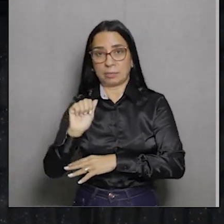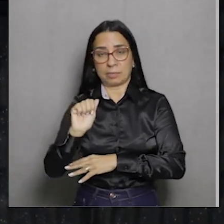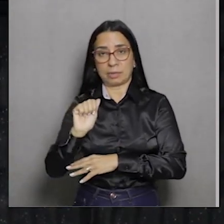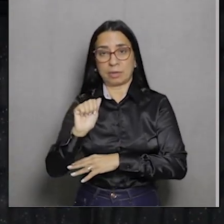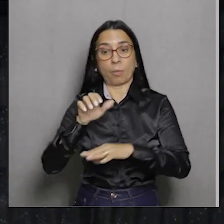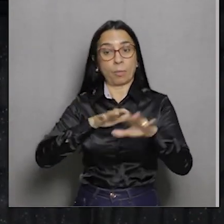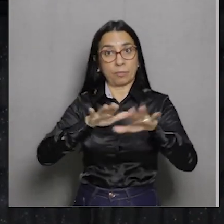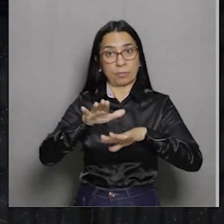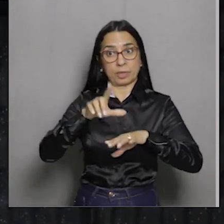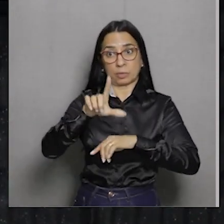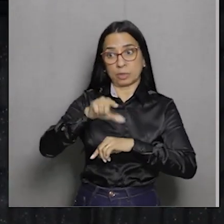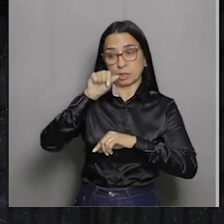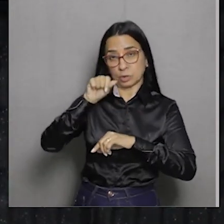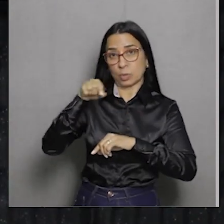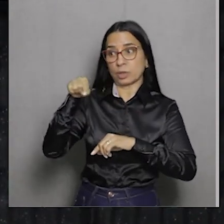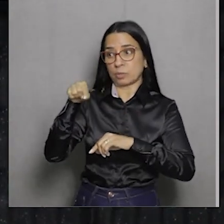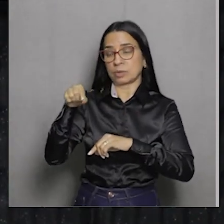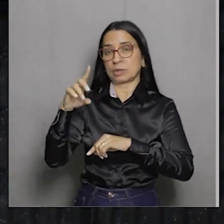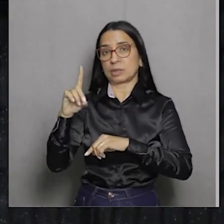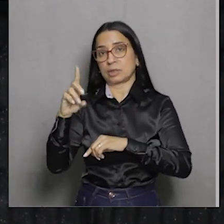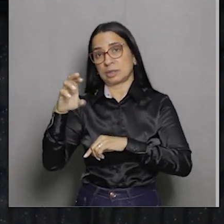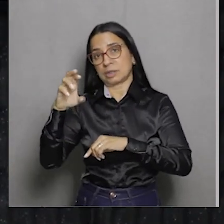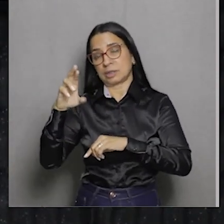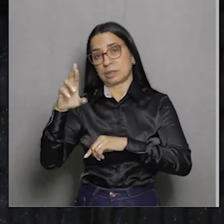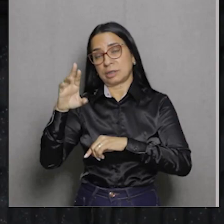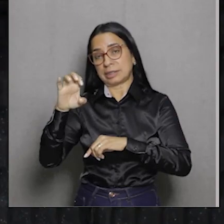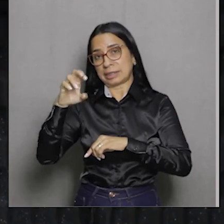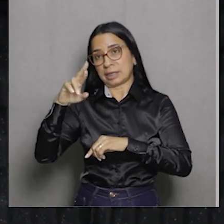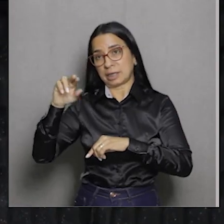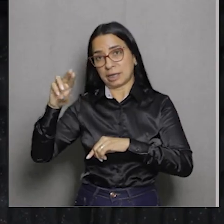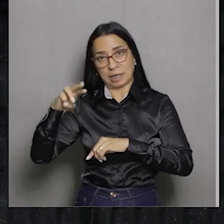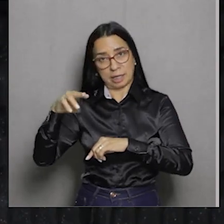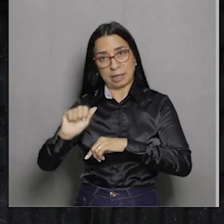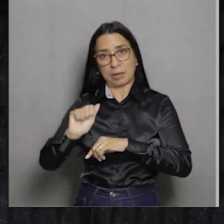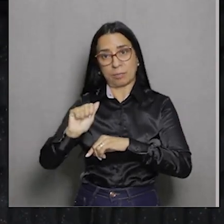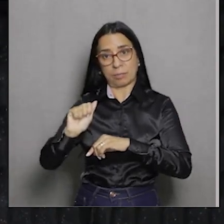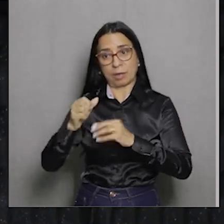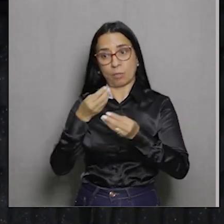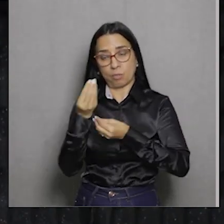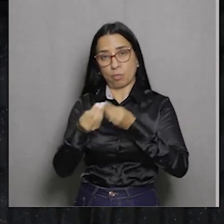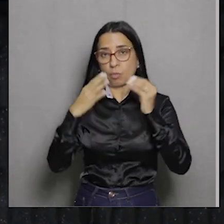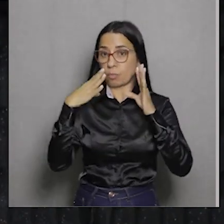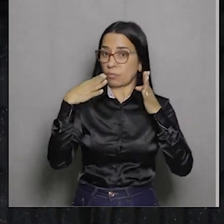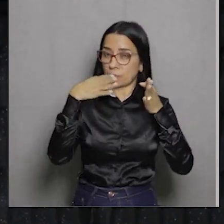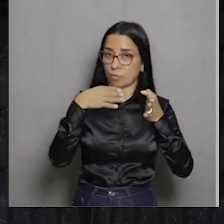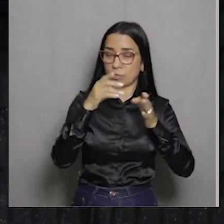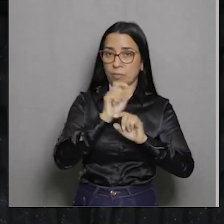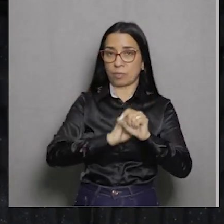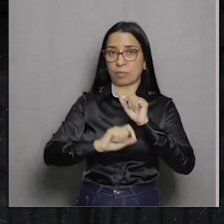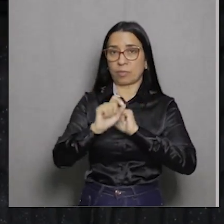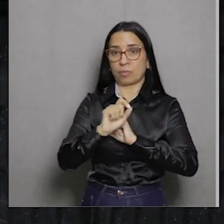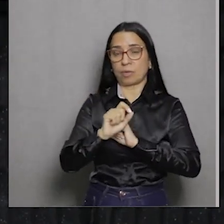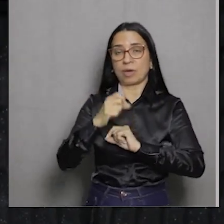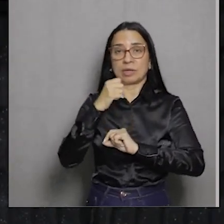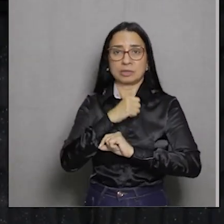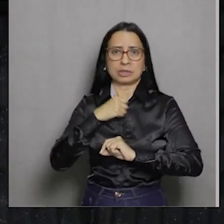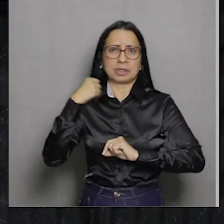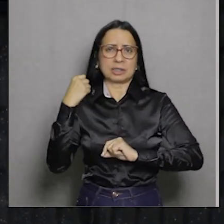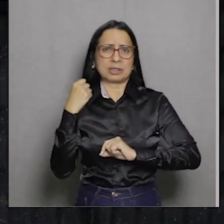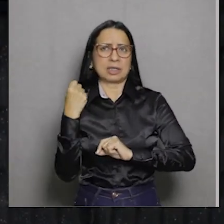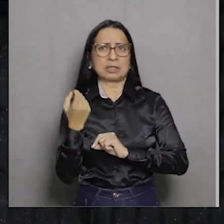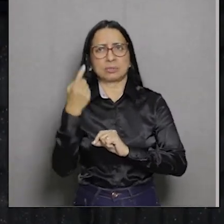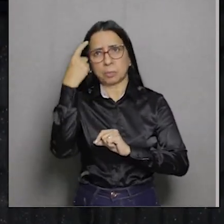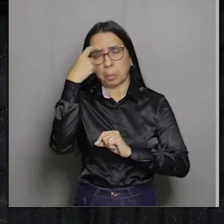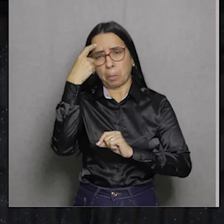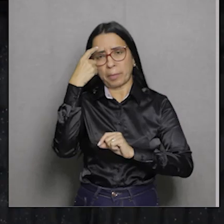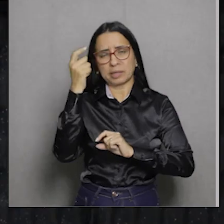derrama para ele poder acontecer. Tiradentes, que apesar de não ser uma elite econômica, intelectual, de não pensar,